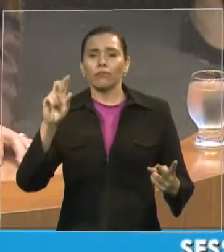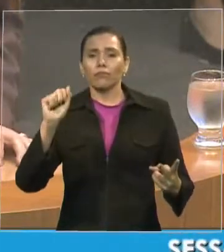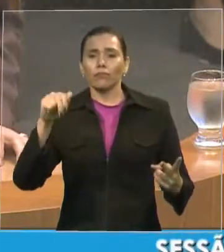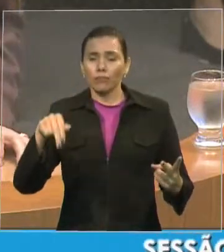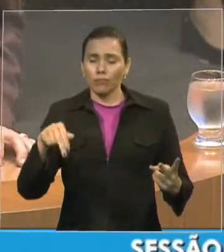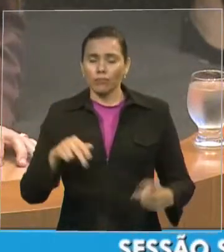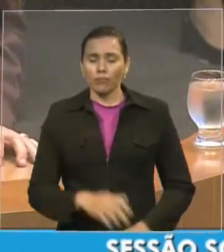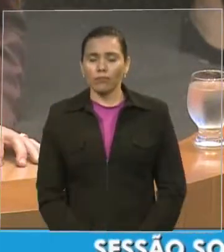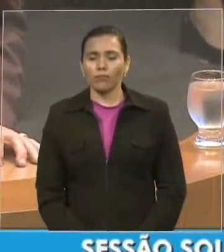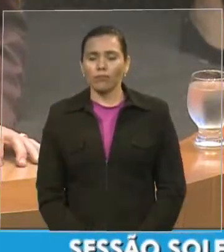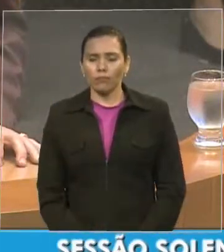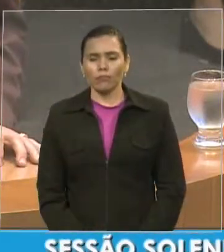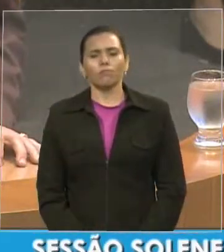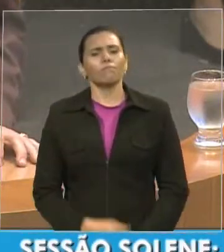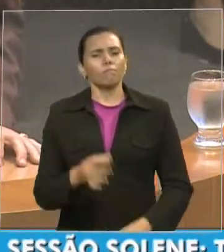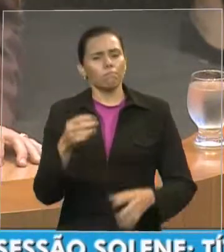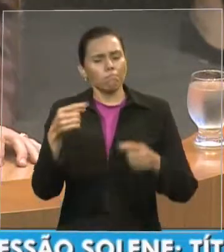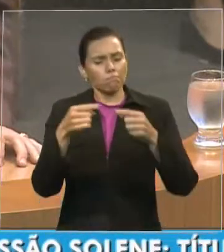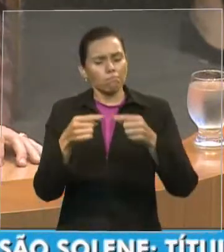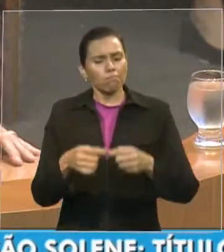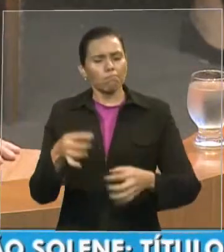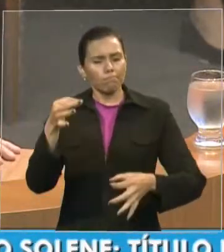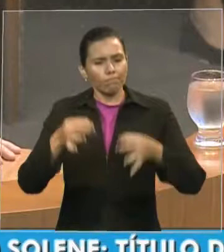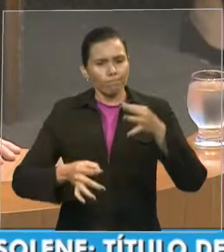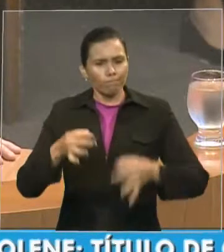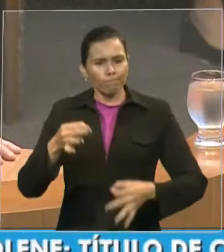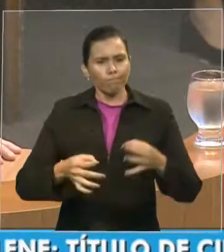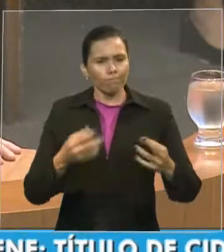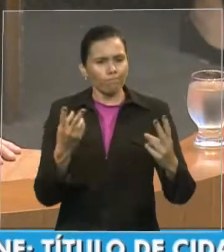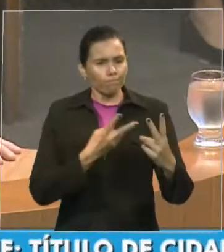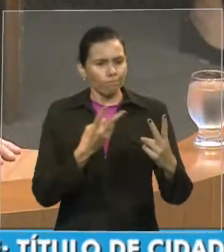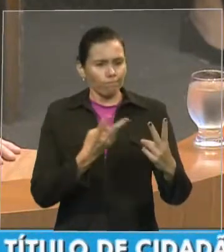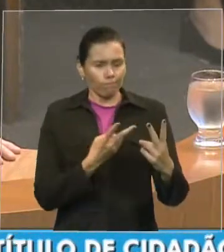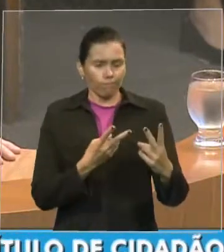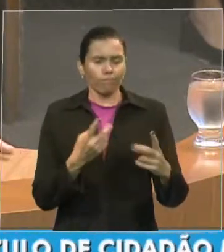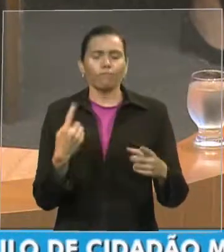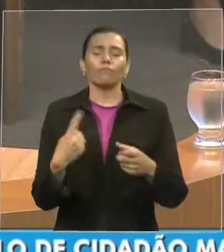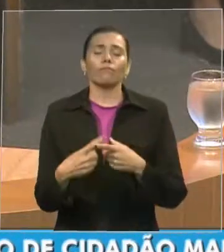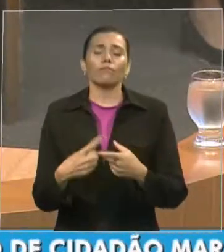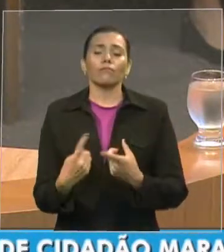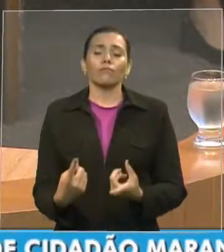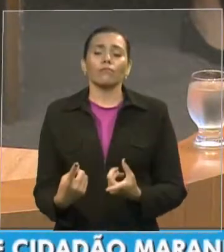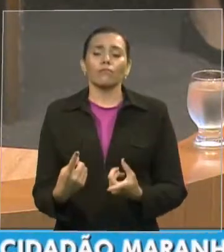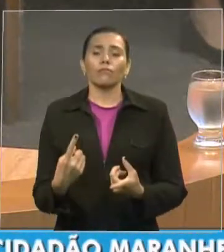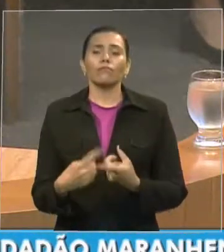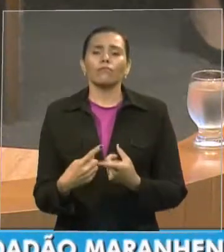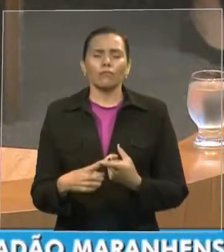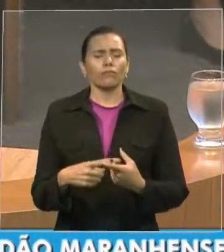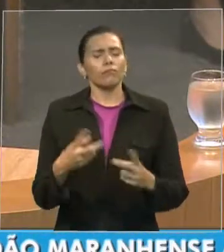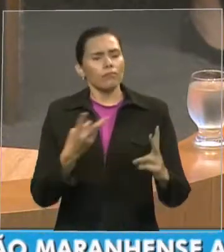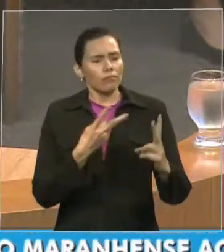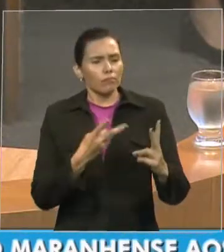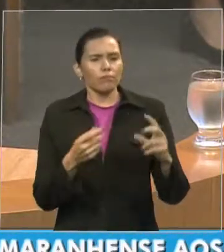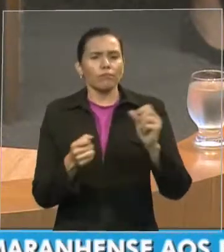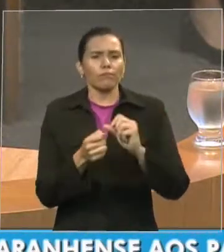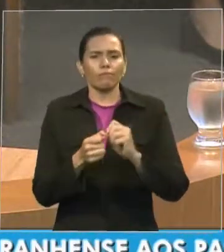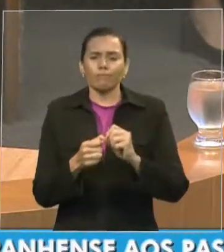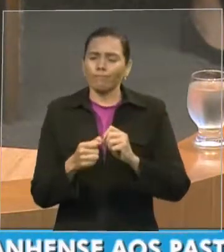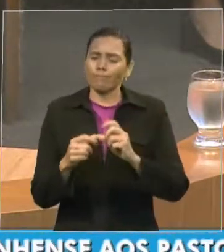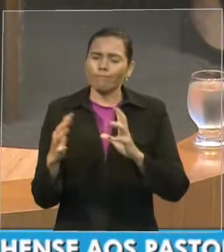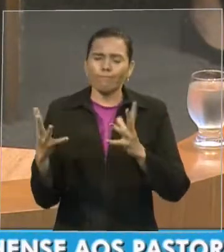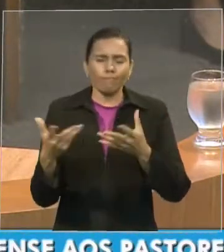homenagem justa em razão do excelente trabalho que